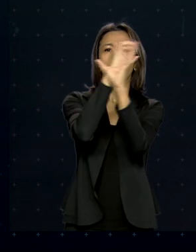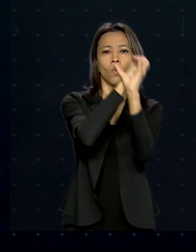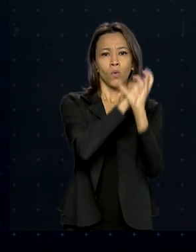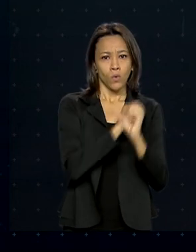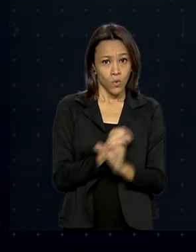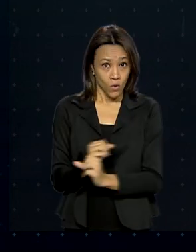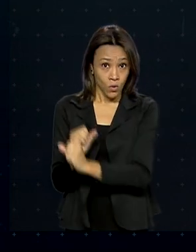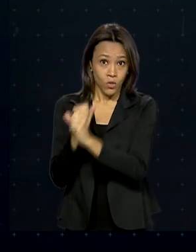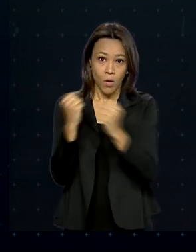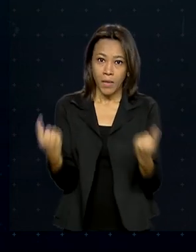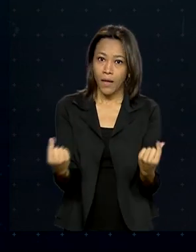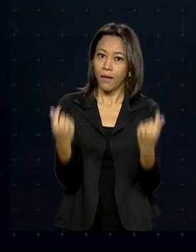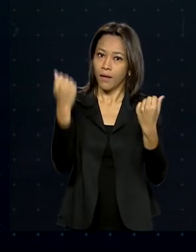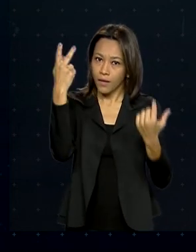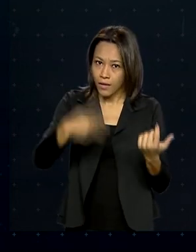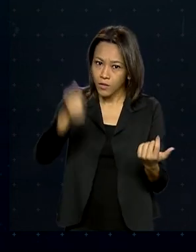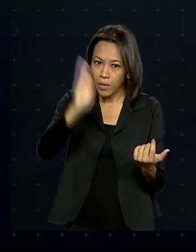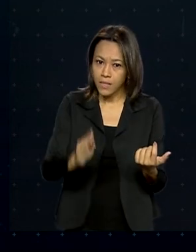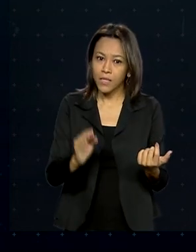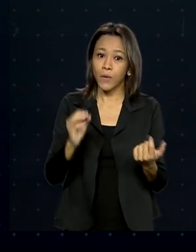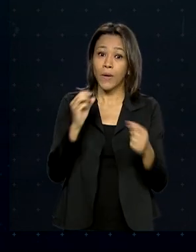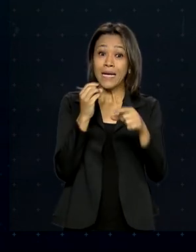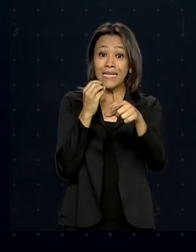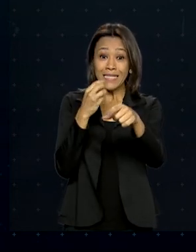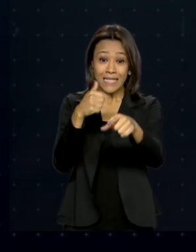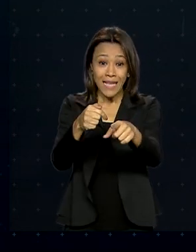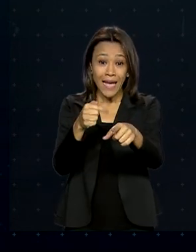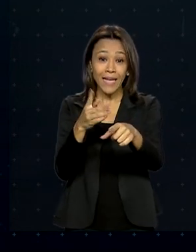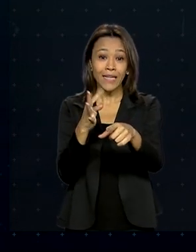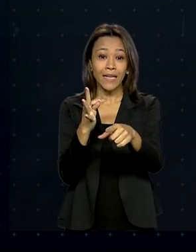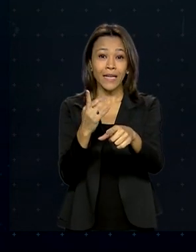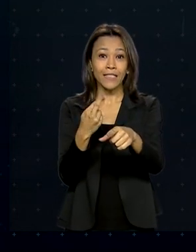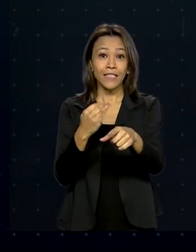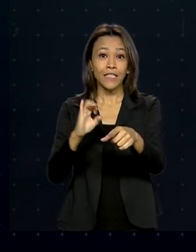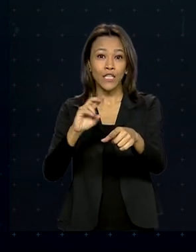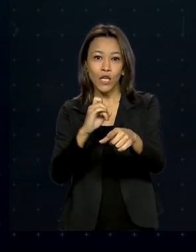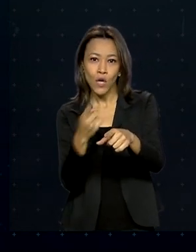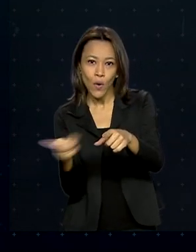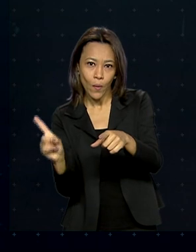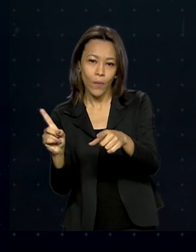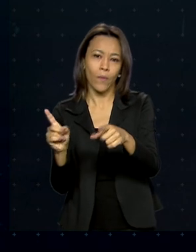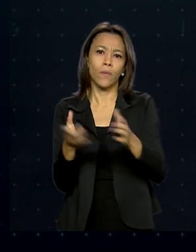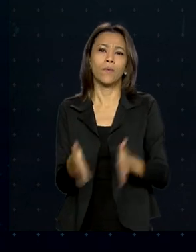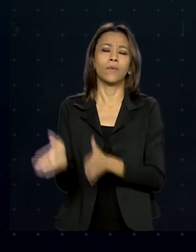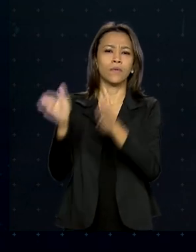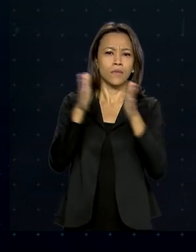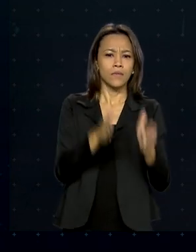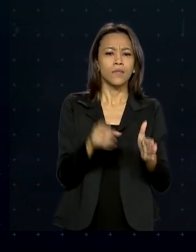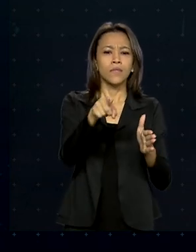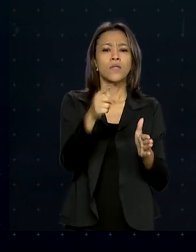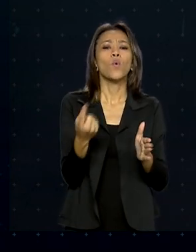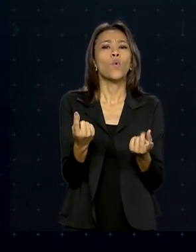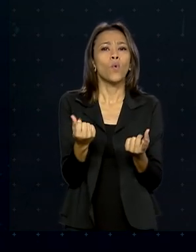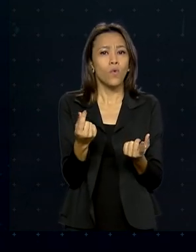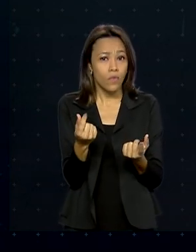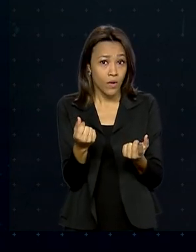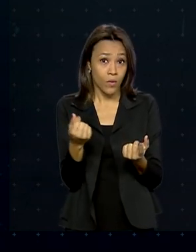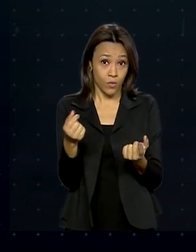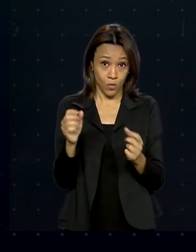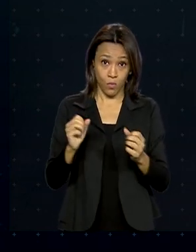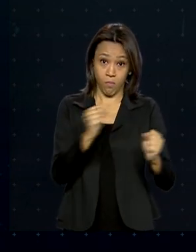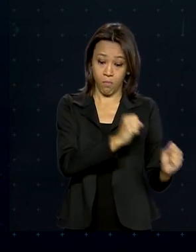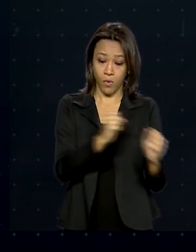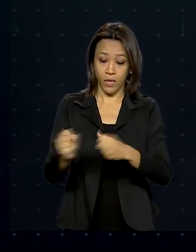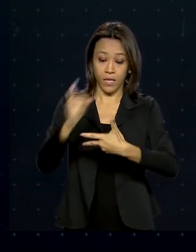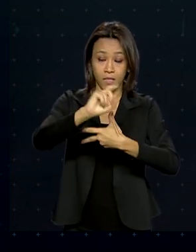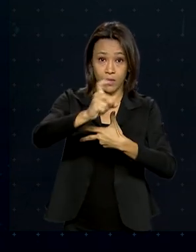país, superando R 7,6 trilhões. Dentro dos valores destinados ao Executivo, a